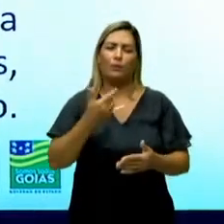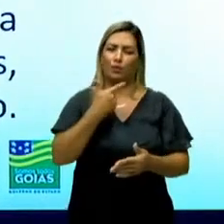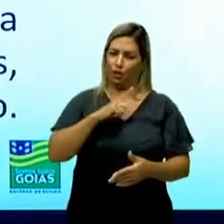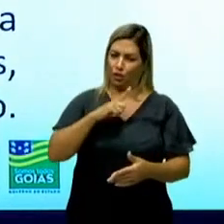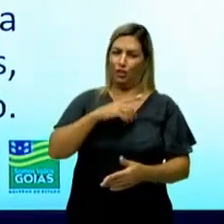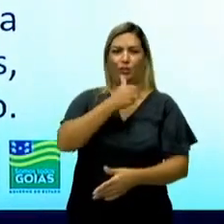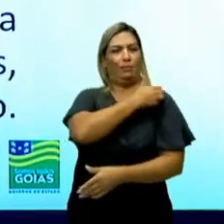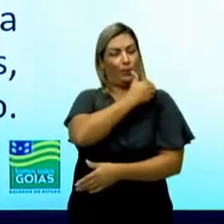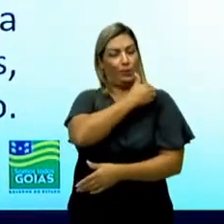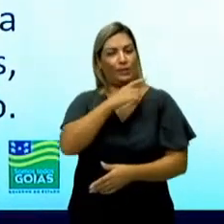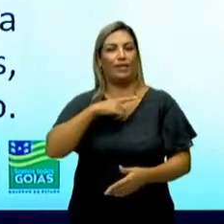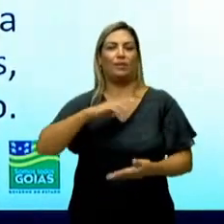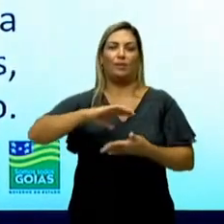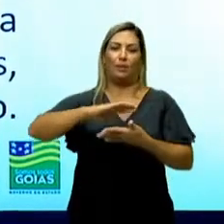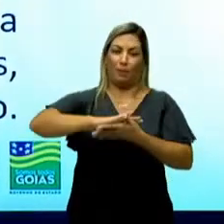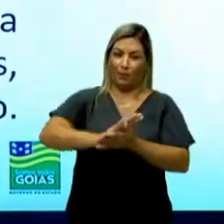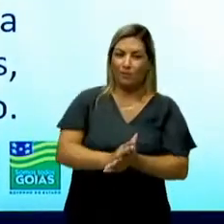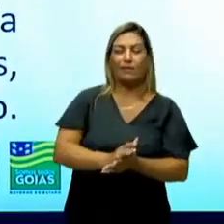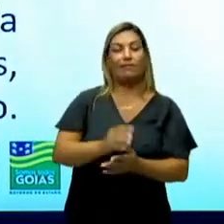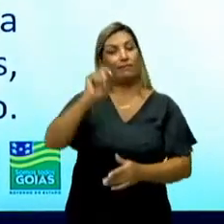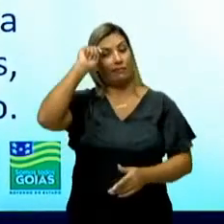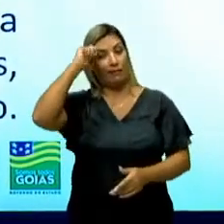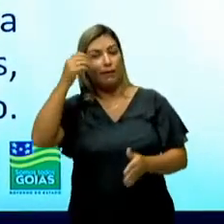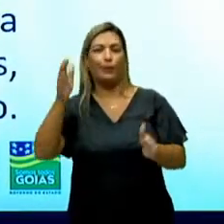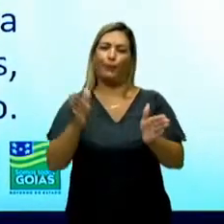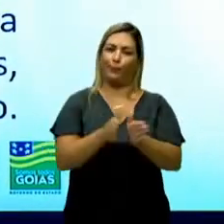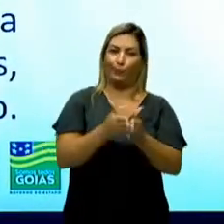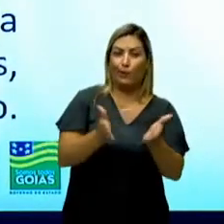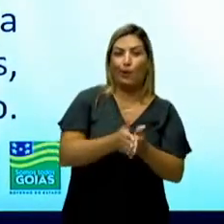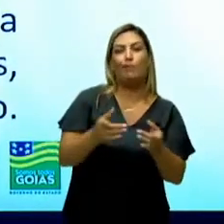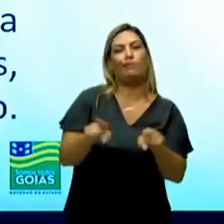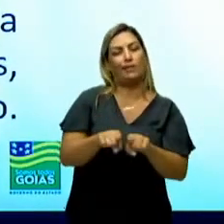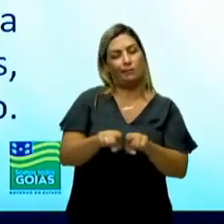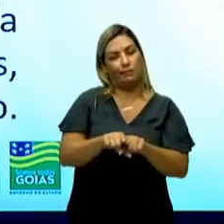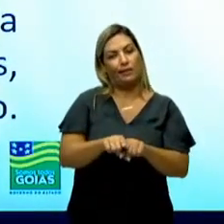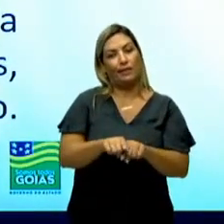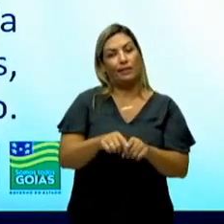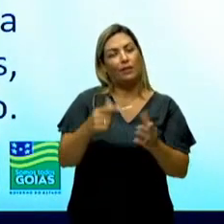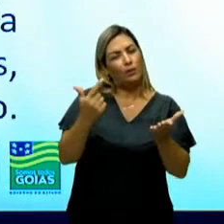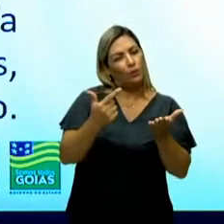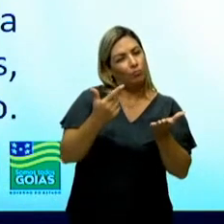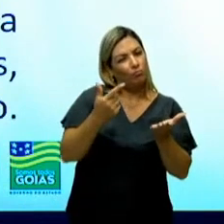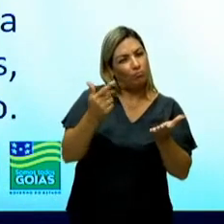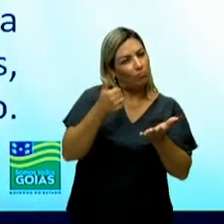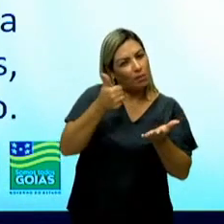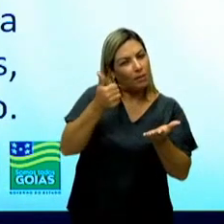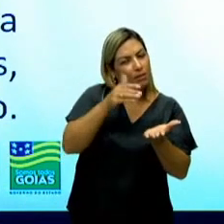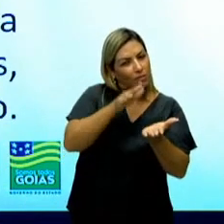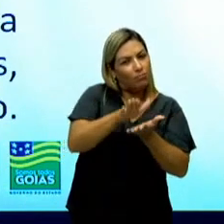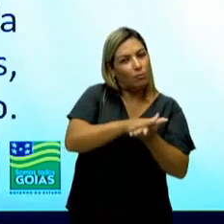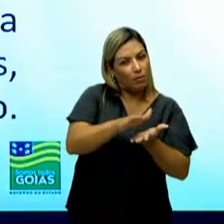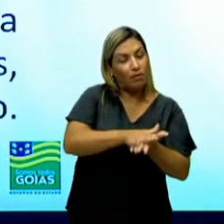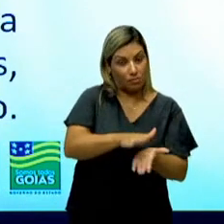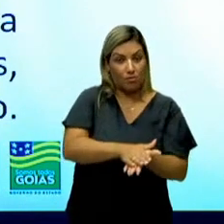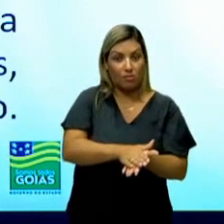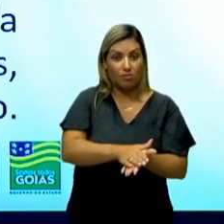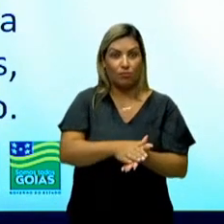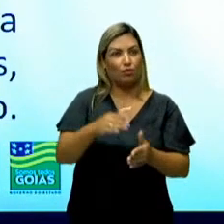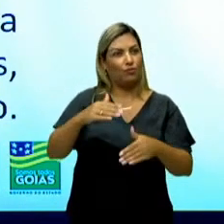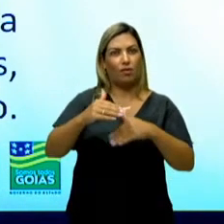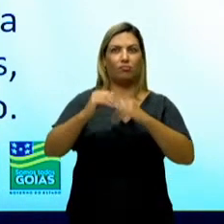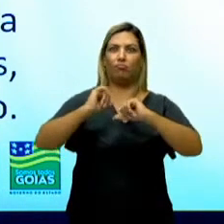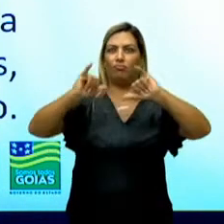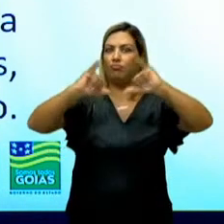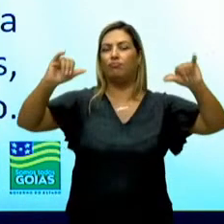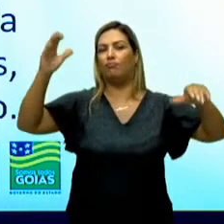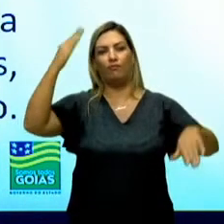Porque era negro e pobre. Então, as suas primeiras obras não tiveram tanta repercussão. Hoje, nós conseguimos